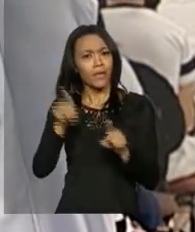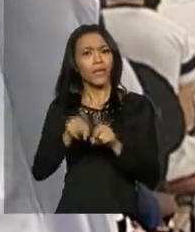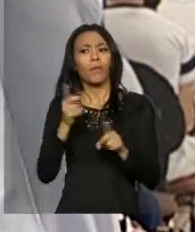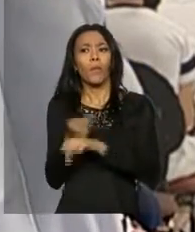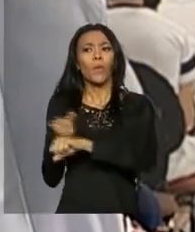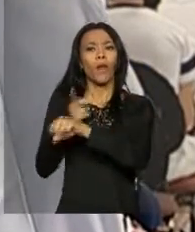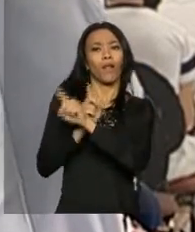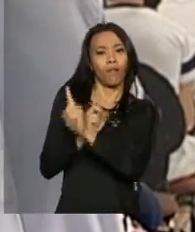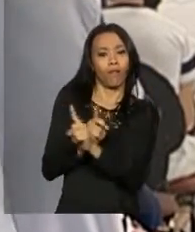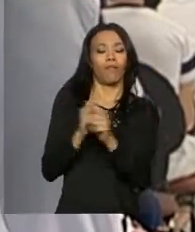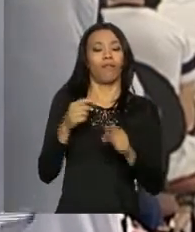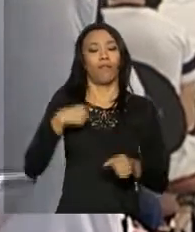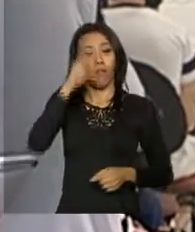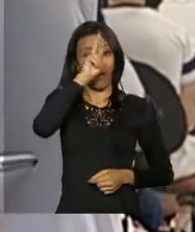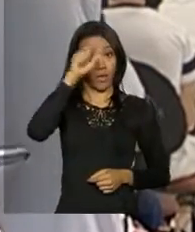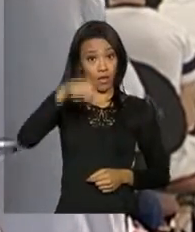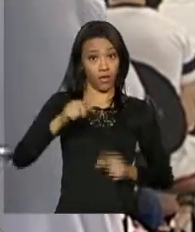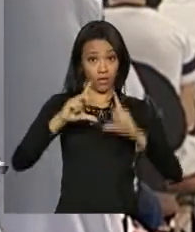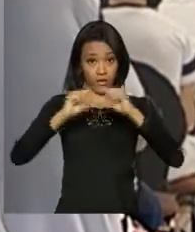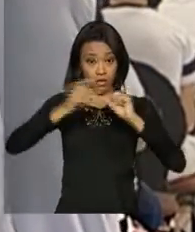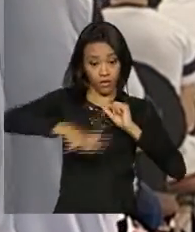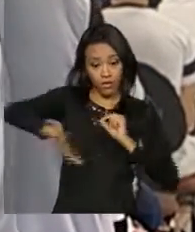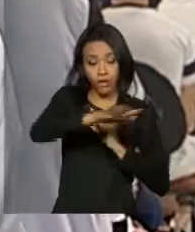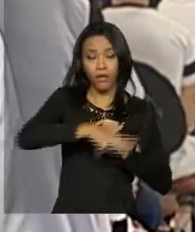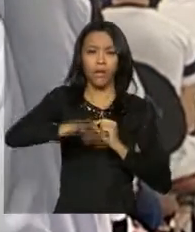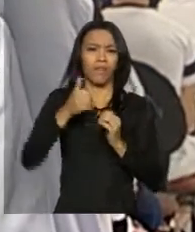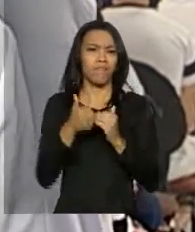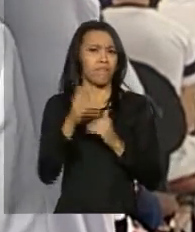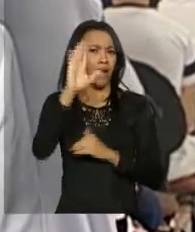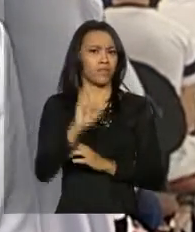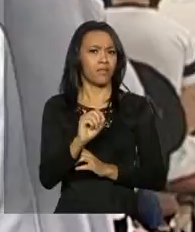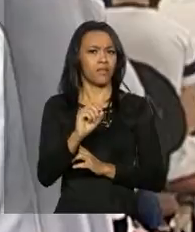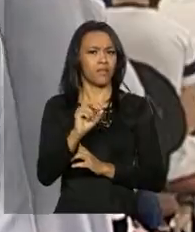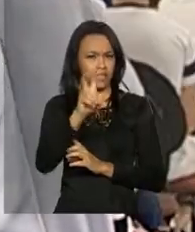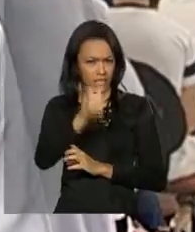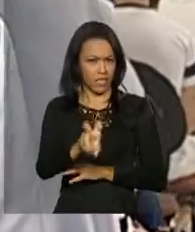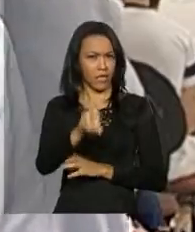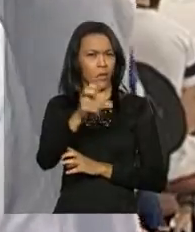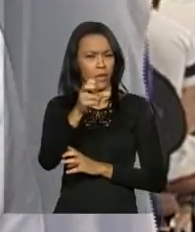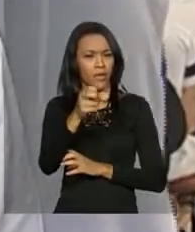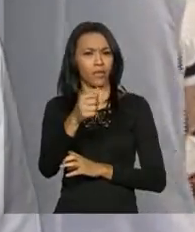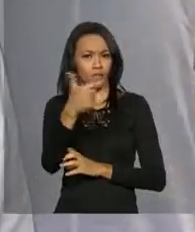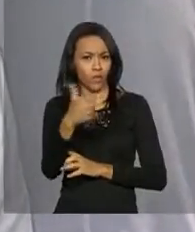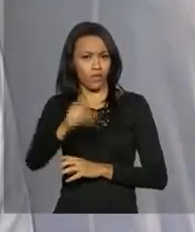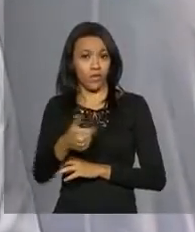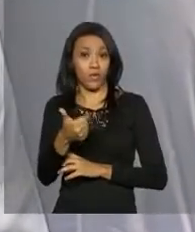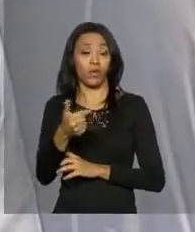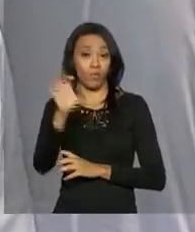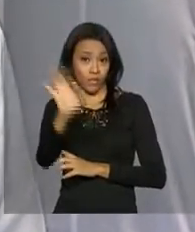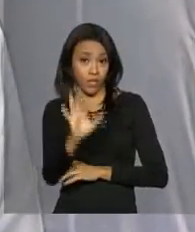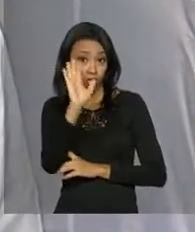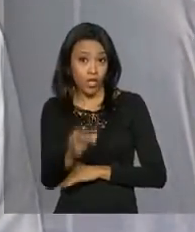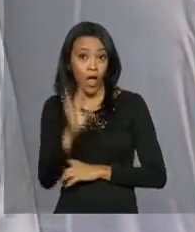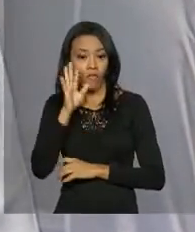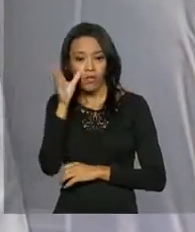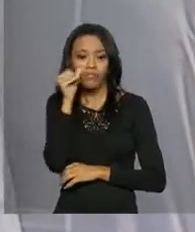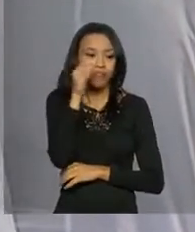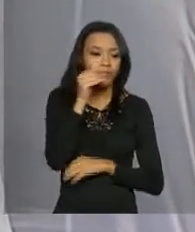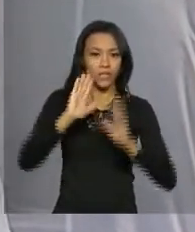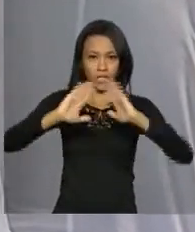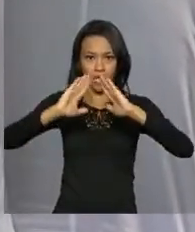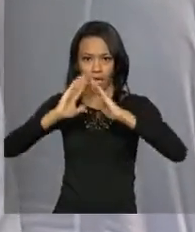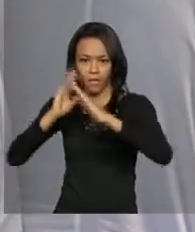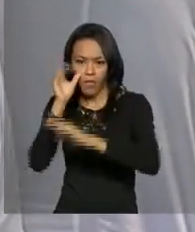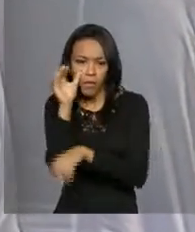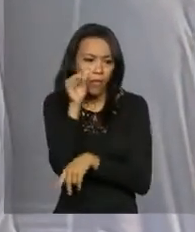contra o Zika. Lembrando que aqui no Distrito Federal, mais de 56%, 56,2% dos imóveis já foram vistoriados. Isso